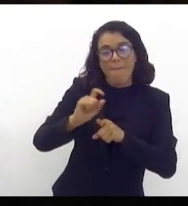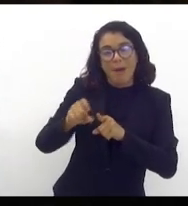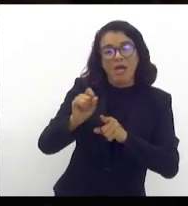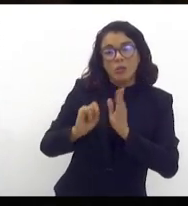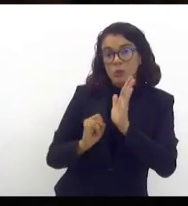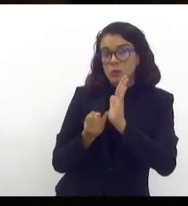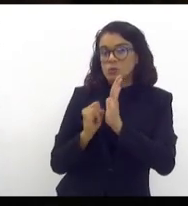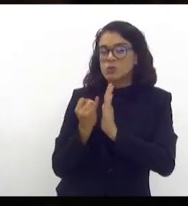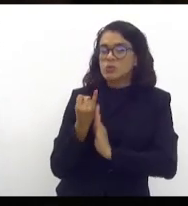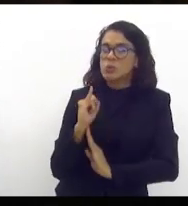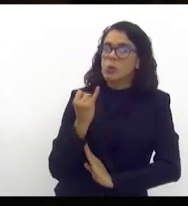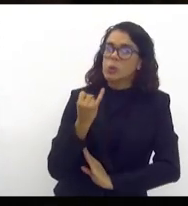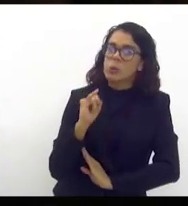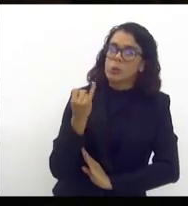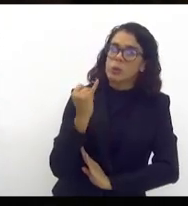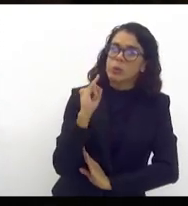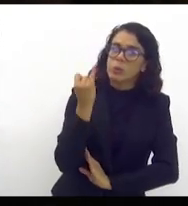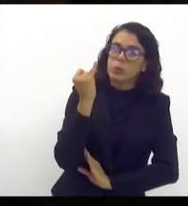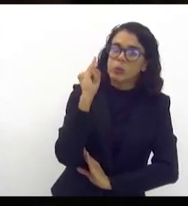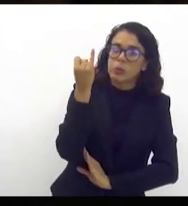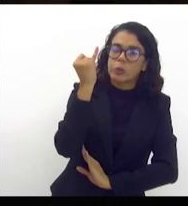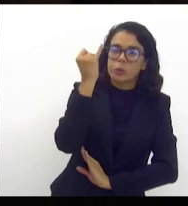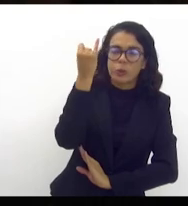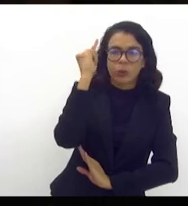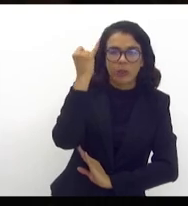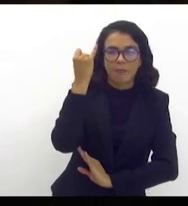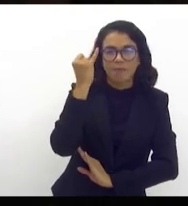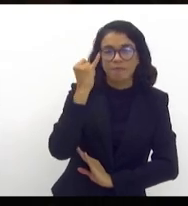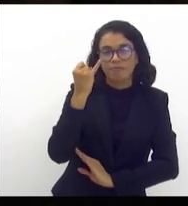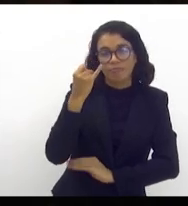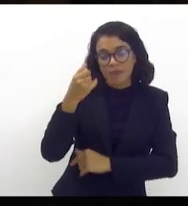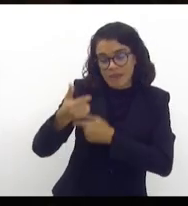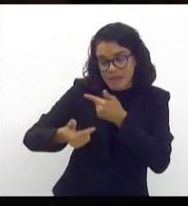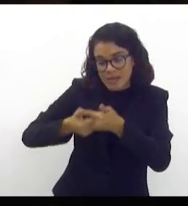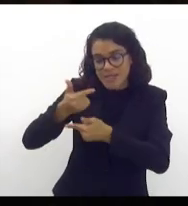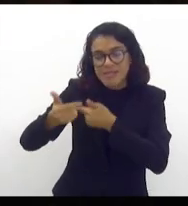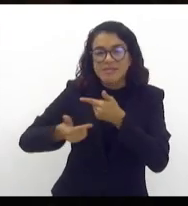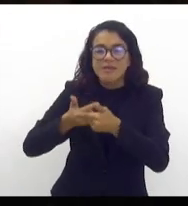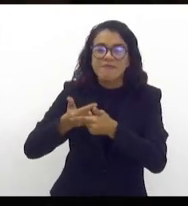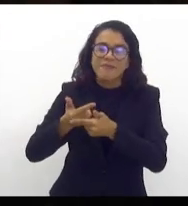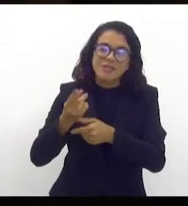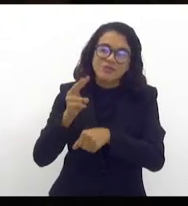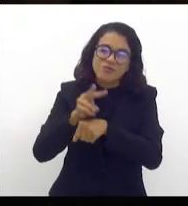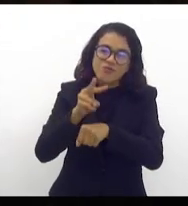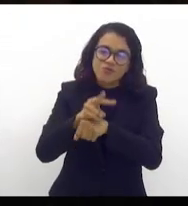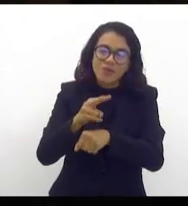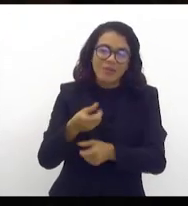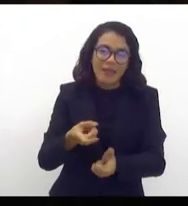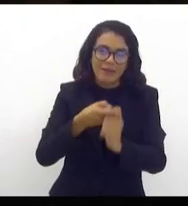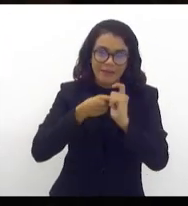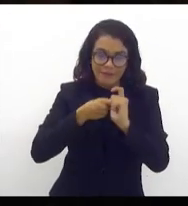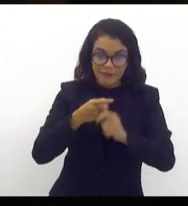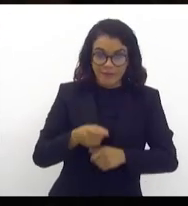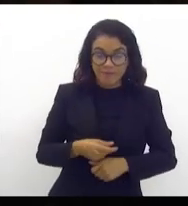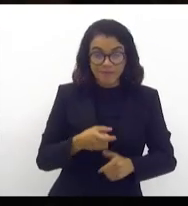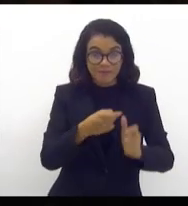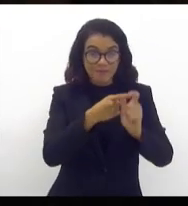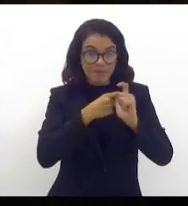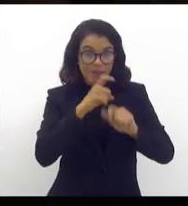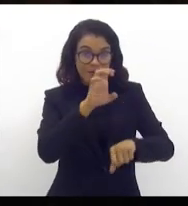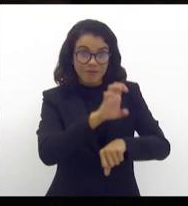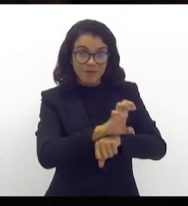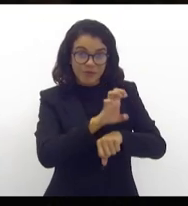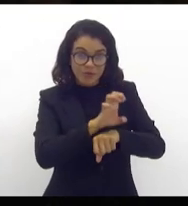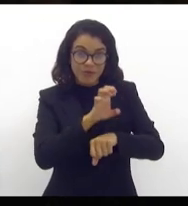exorbitante de serviço da dívida. A dívida do Estado com a